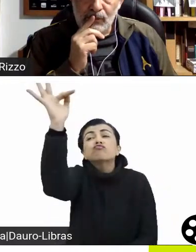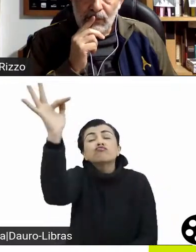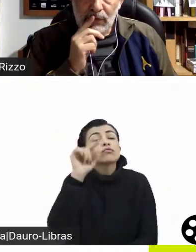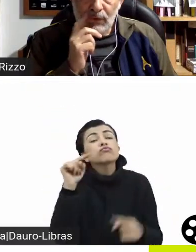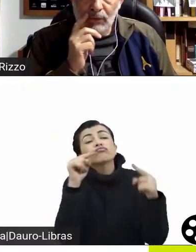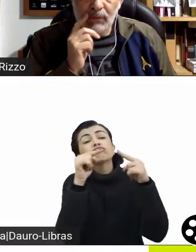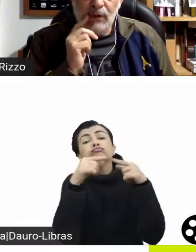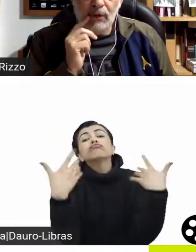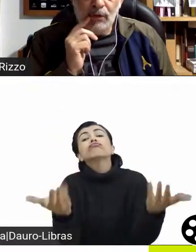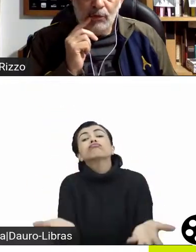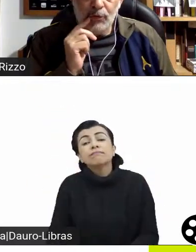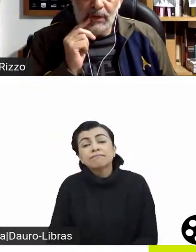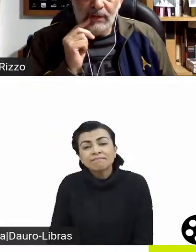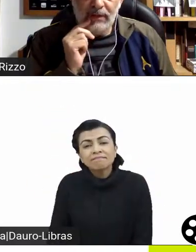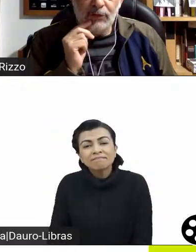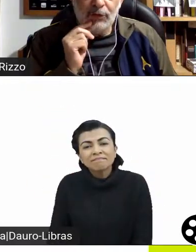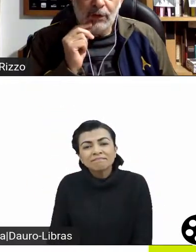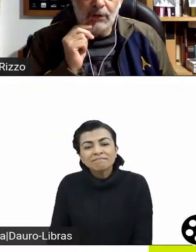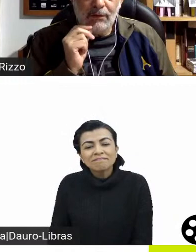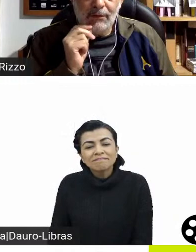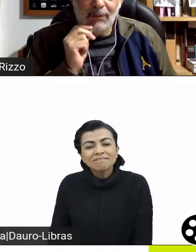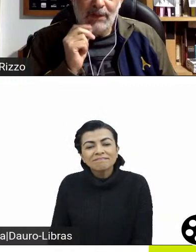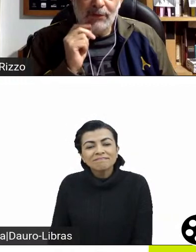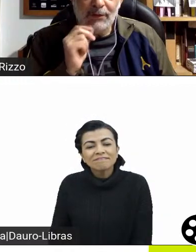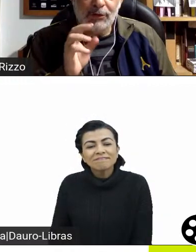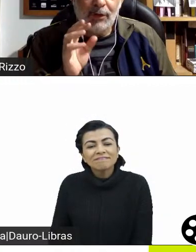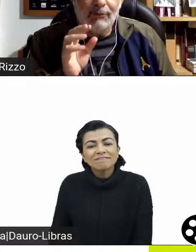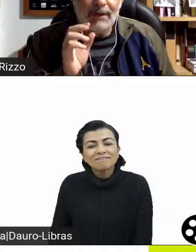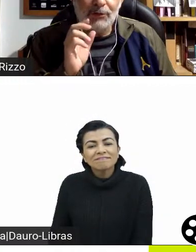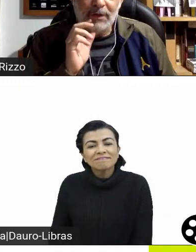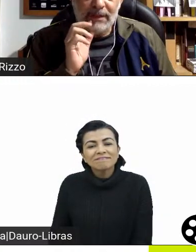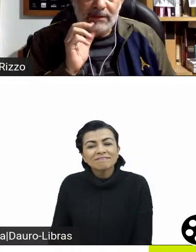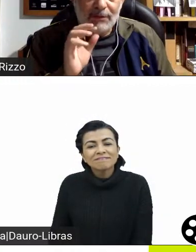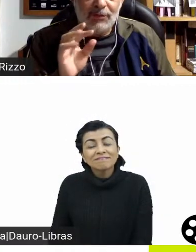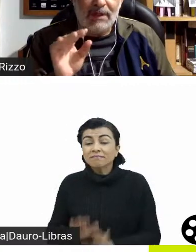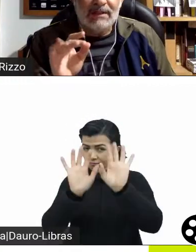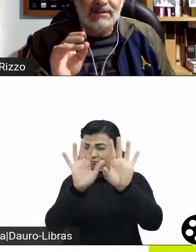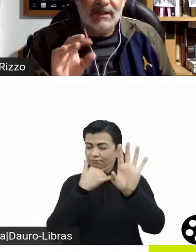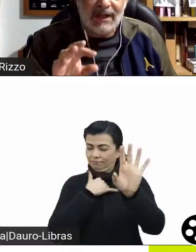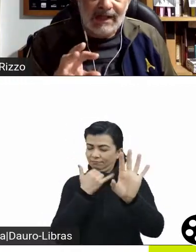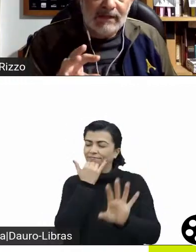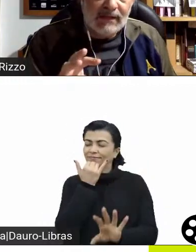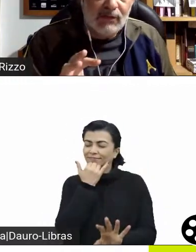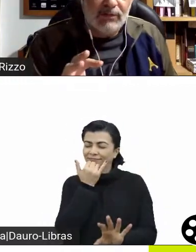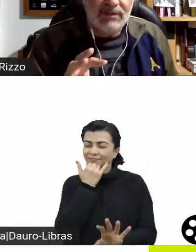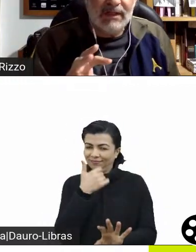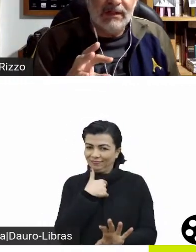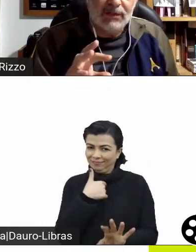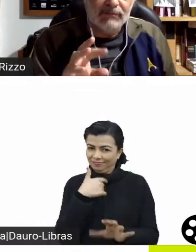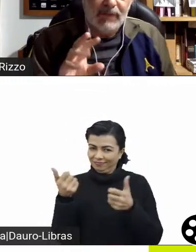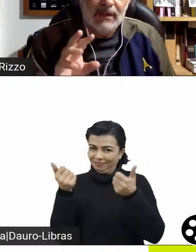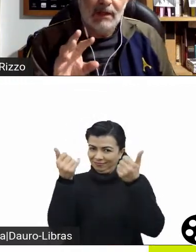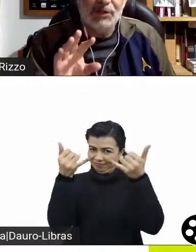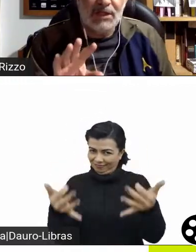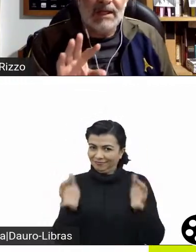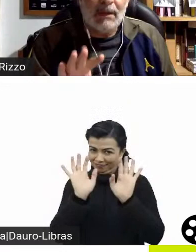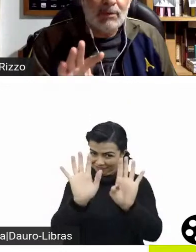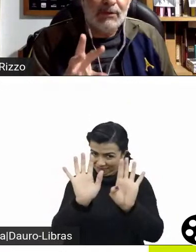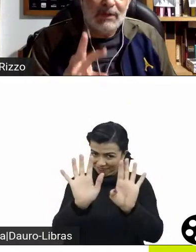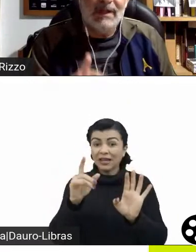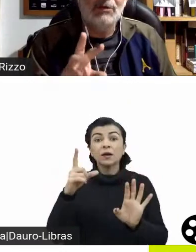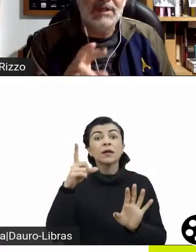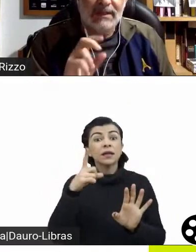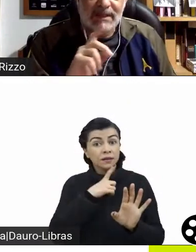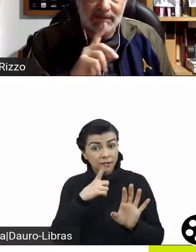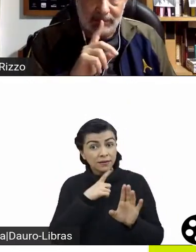Não, para o ímpar aí. Eu acho que... Marcio, deixa eu salvar a Juliana de não ser cancelada na Nova Zelândia. Jenny